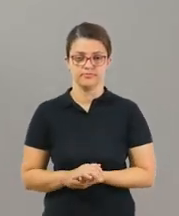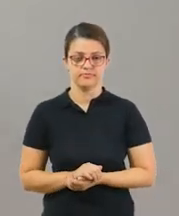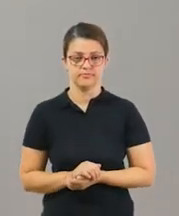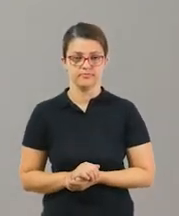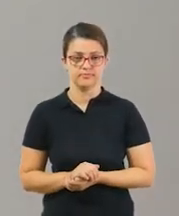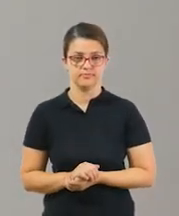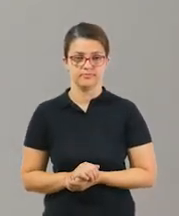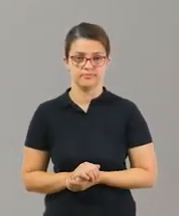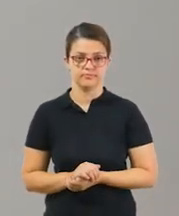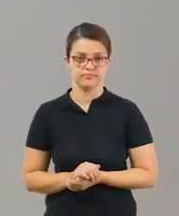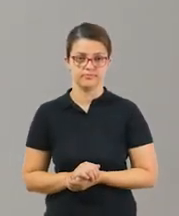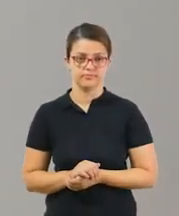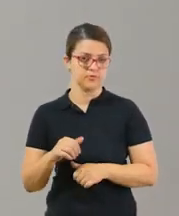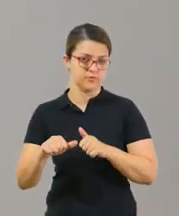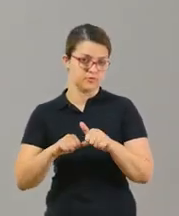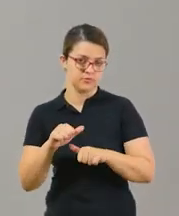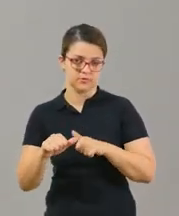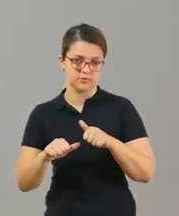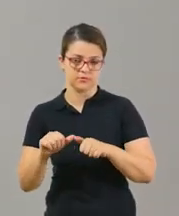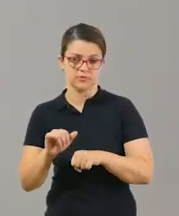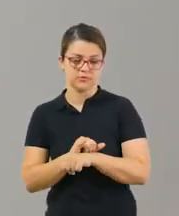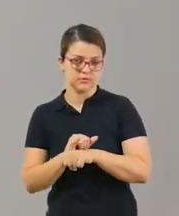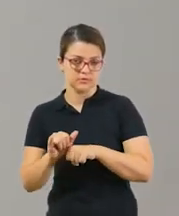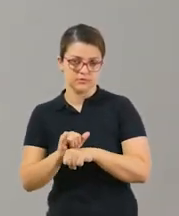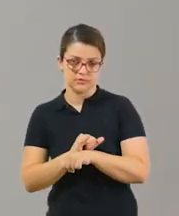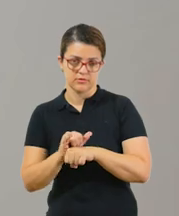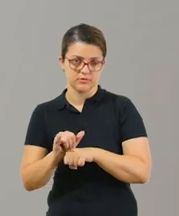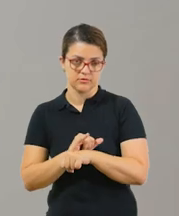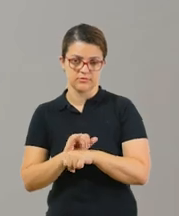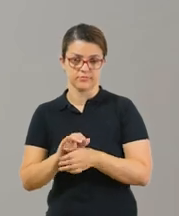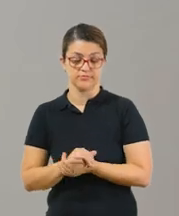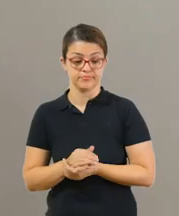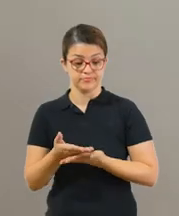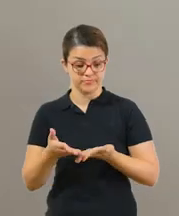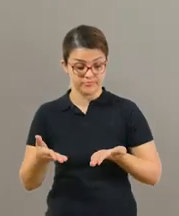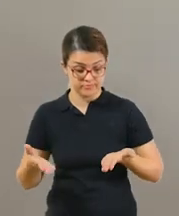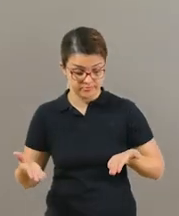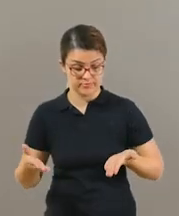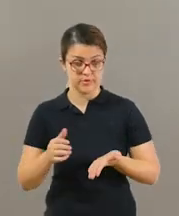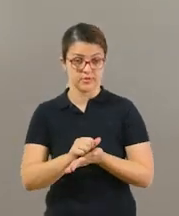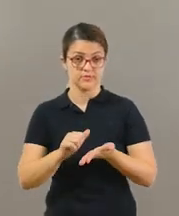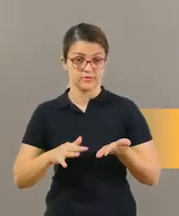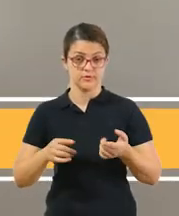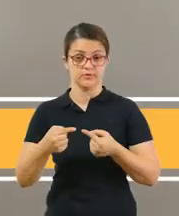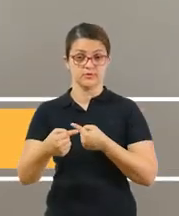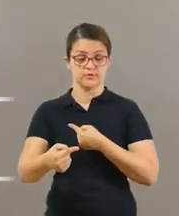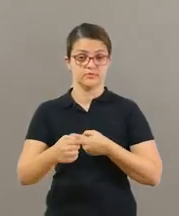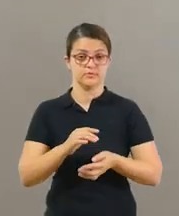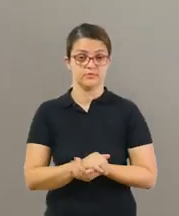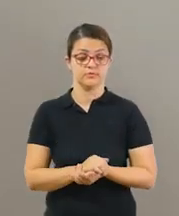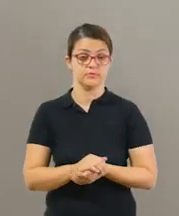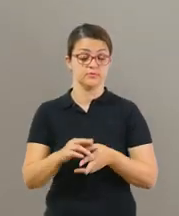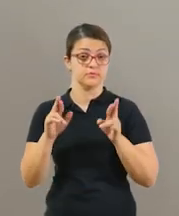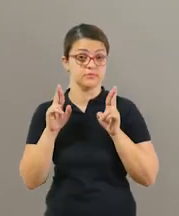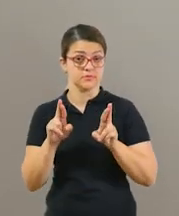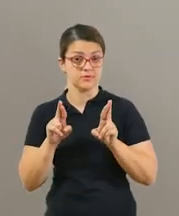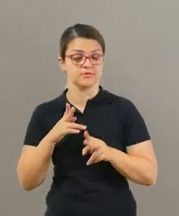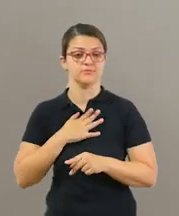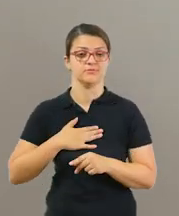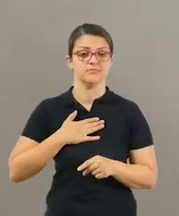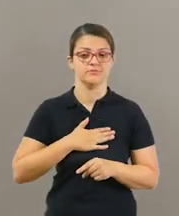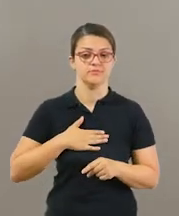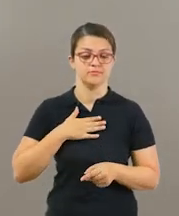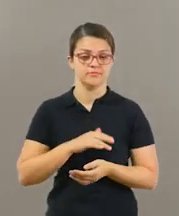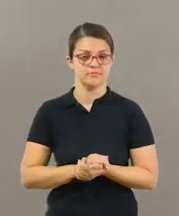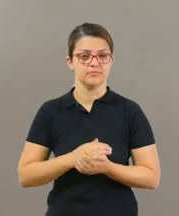com a mesma mão. Tudo bem? Essas são algumas variações e possibilidades. Bom, é isso pessoal, essas são as atividades dessa